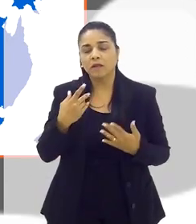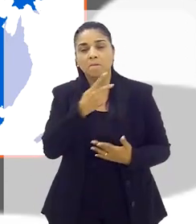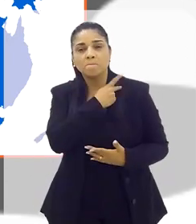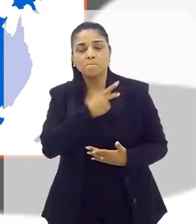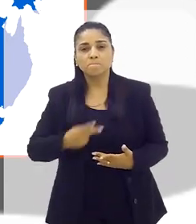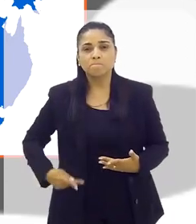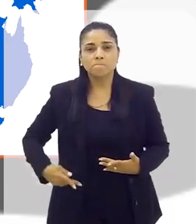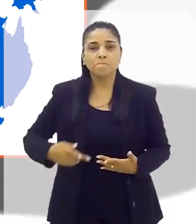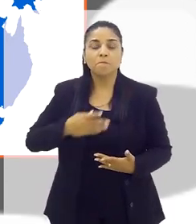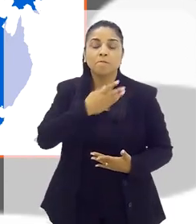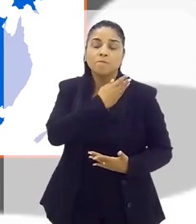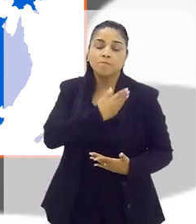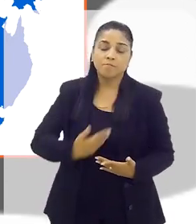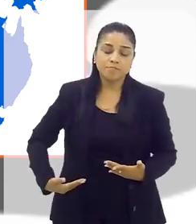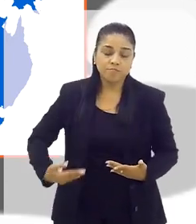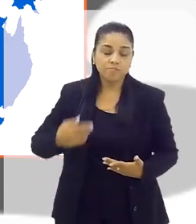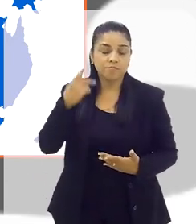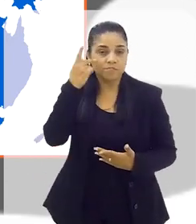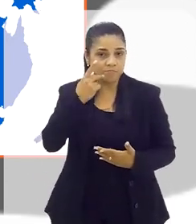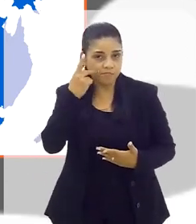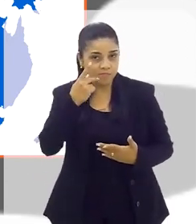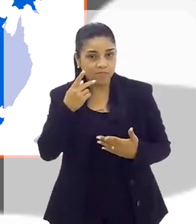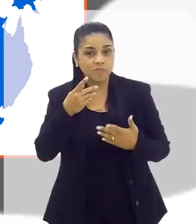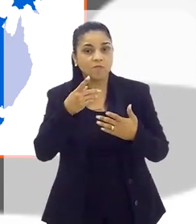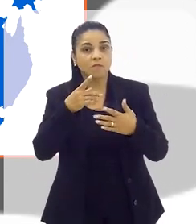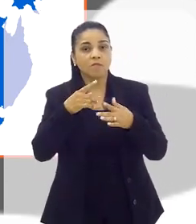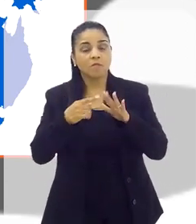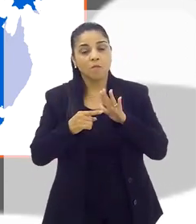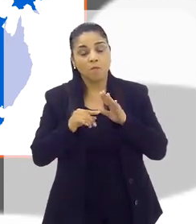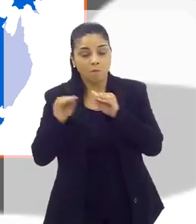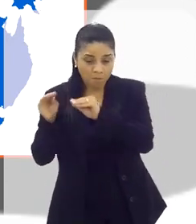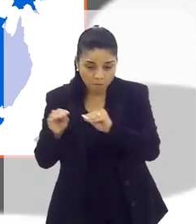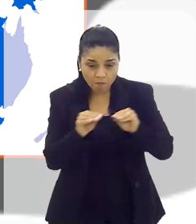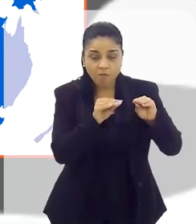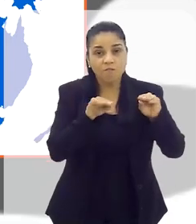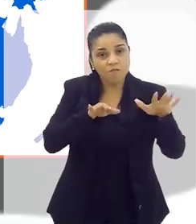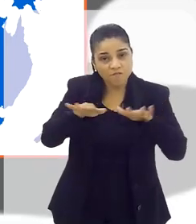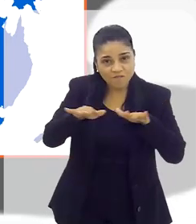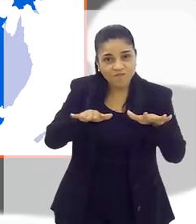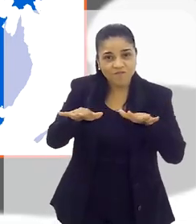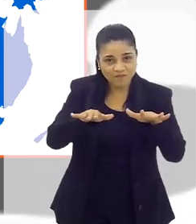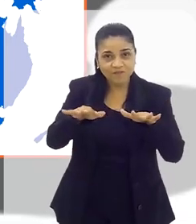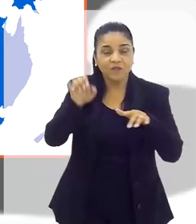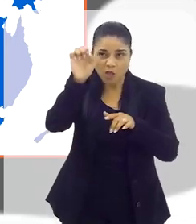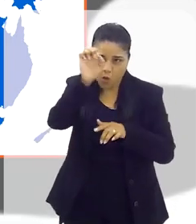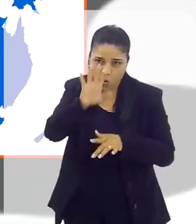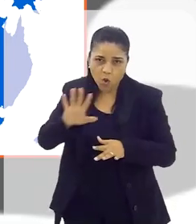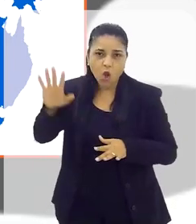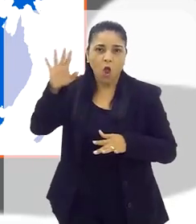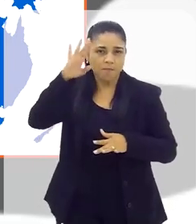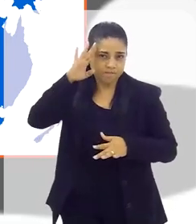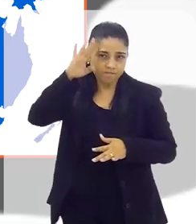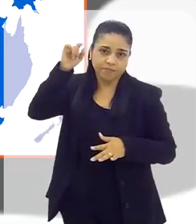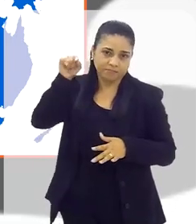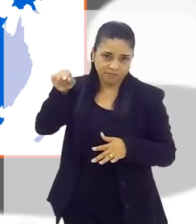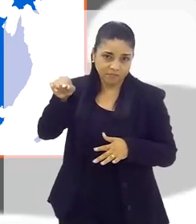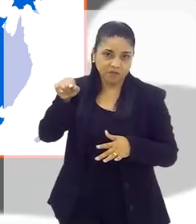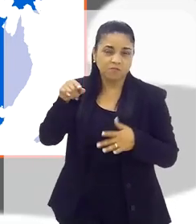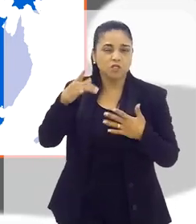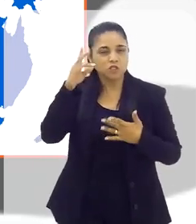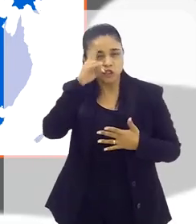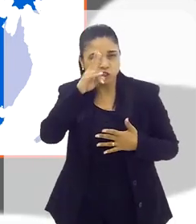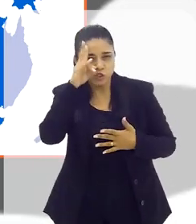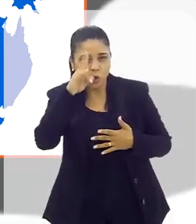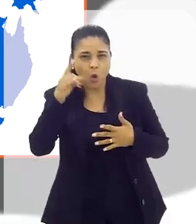que que efetivamente, já que existe esse movimento migratório, onde, obviamente, a Europa está consagrada pela história,